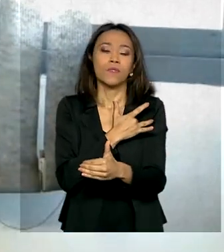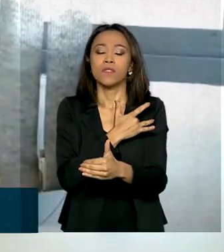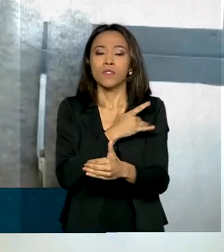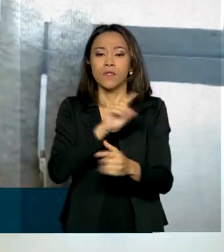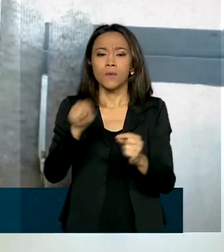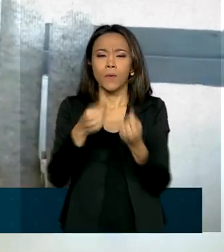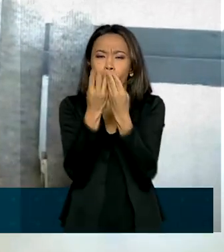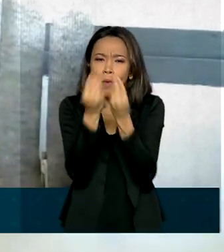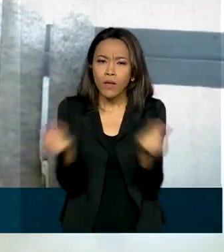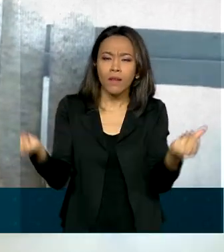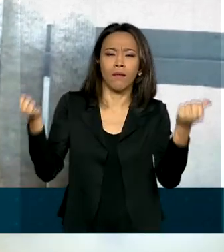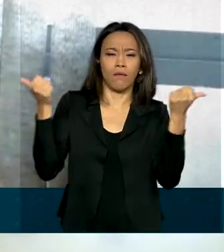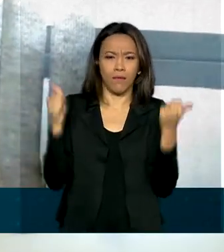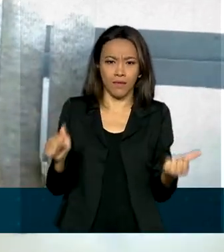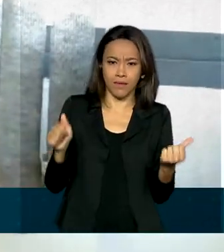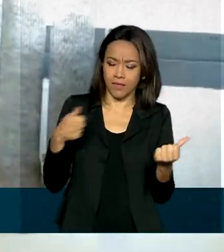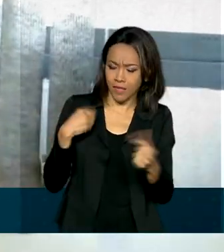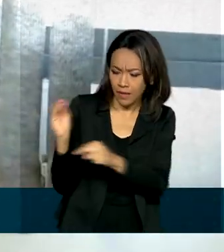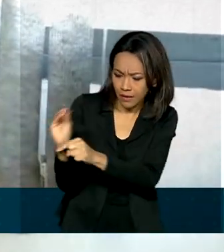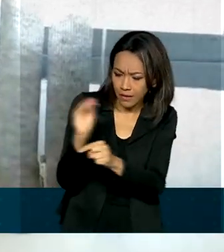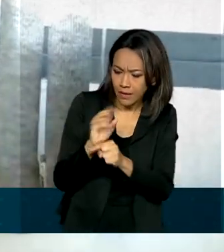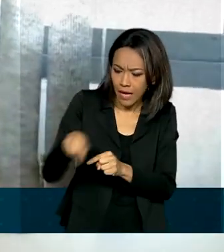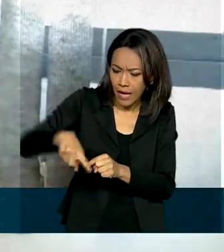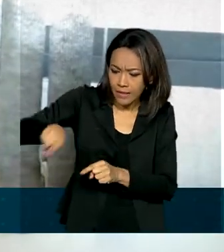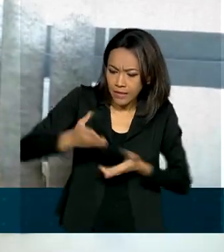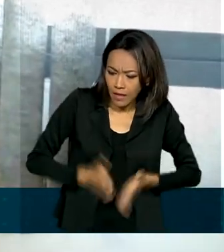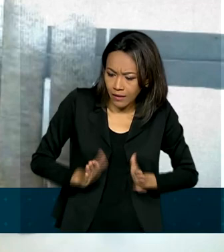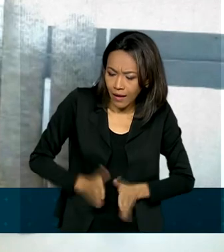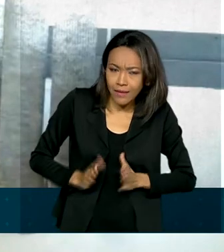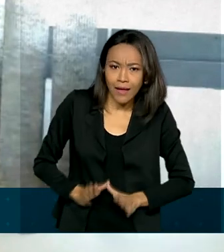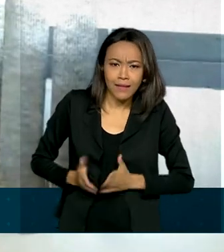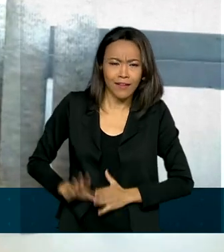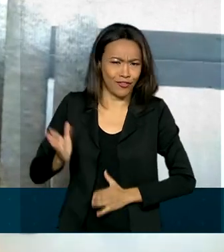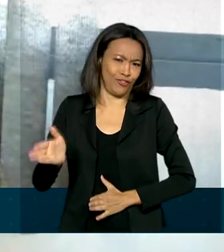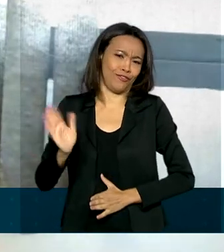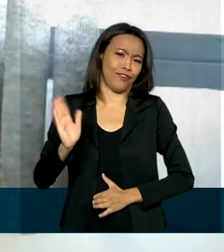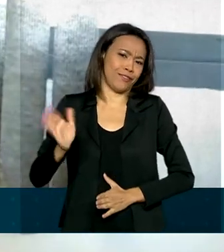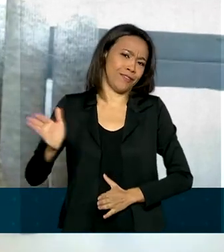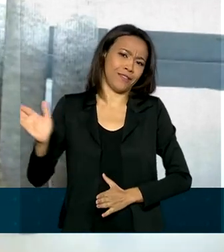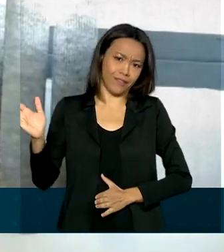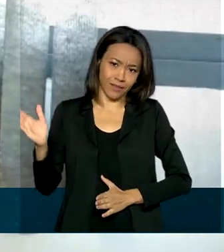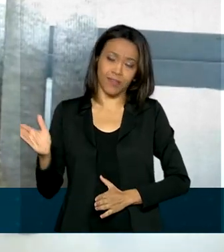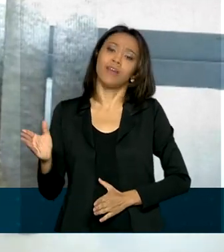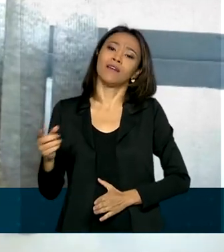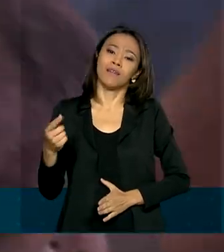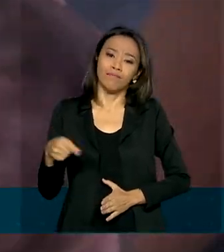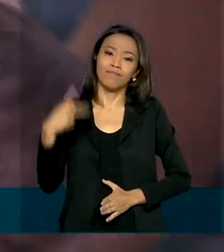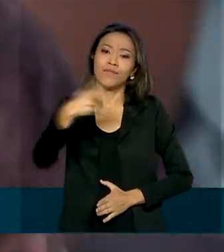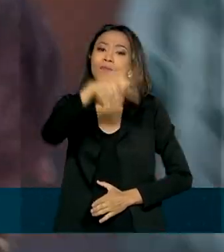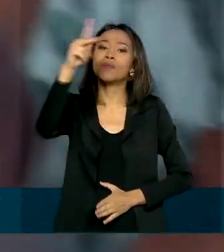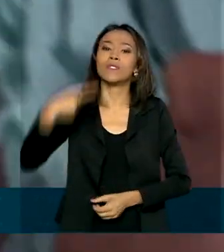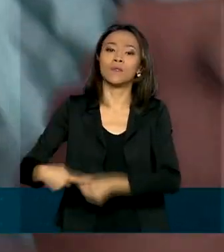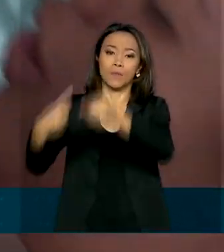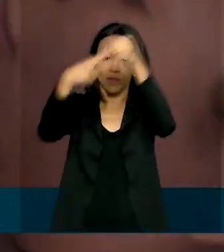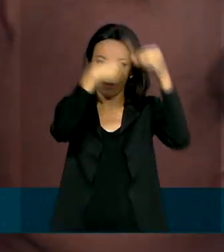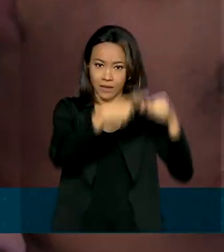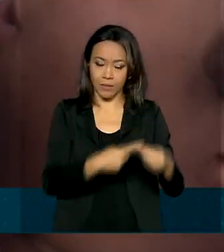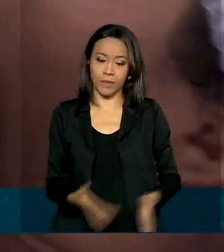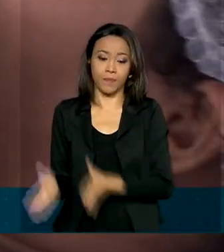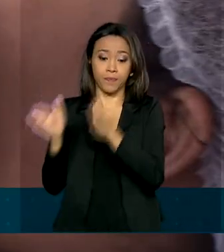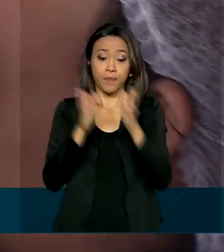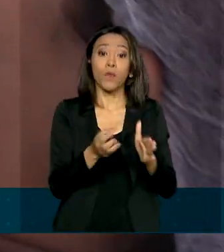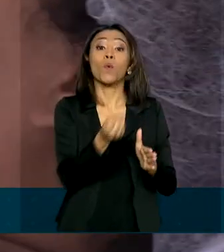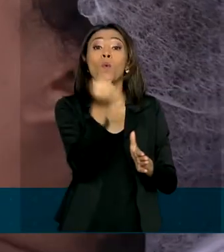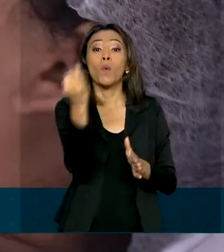na assistência a estes partos que já são realizados através do financiamento municipal. Fazem parte da rede